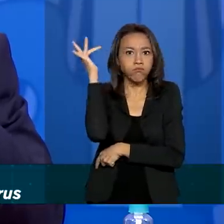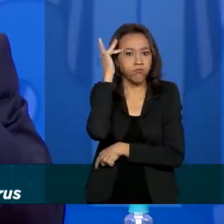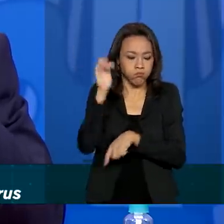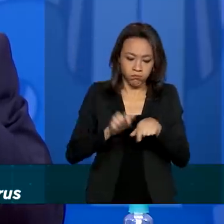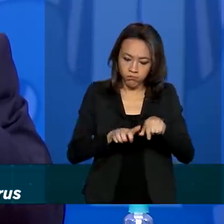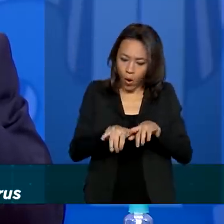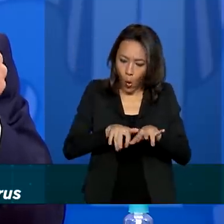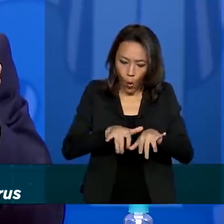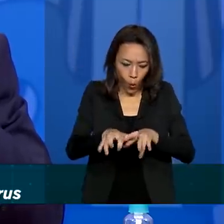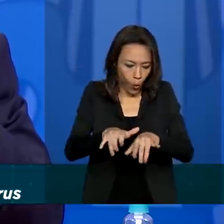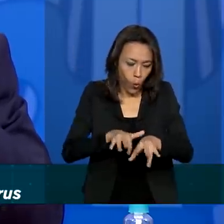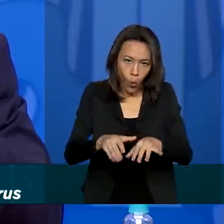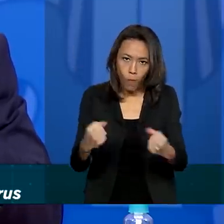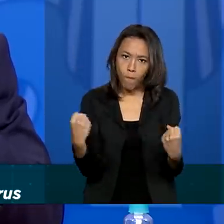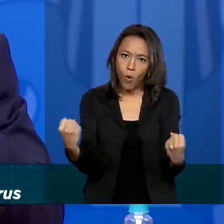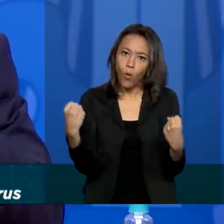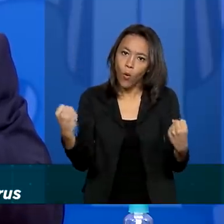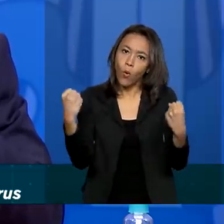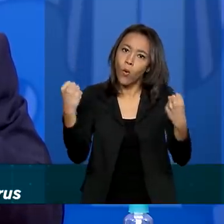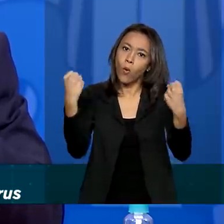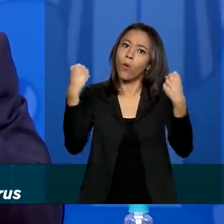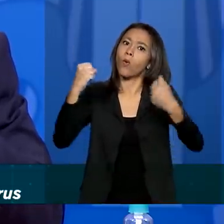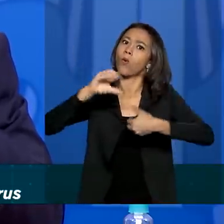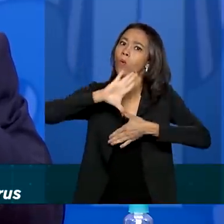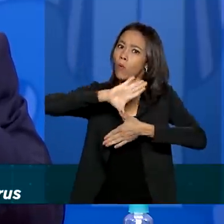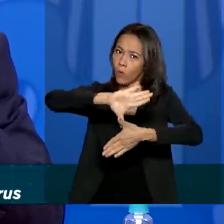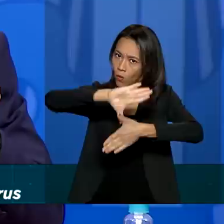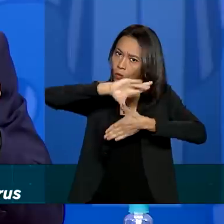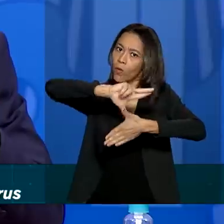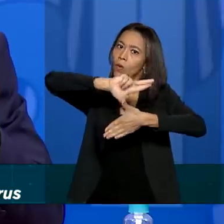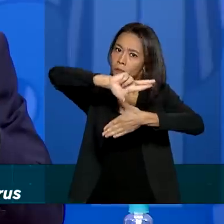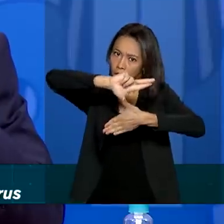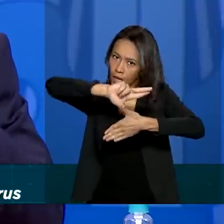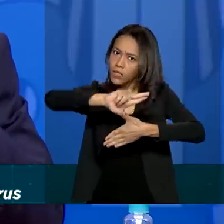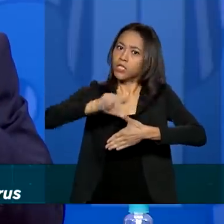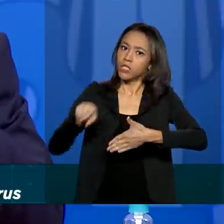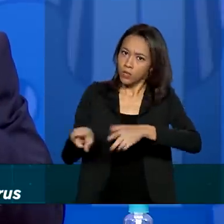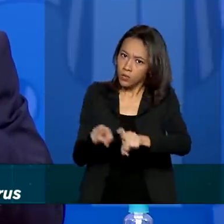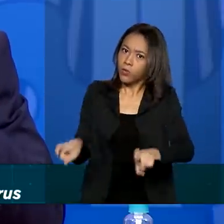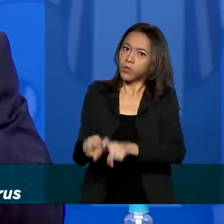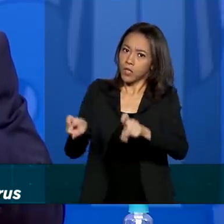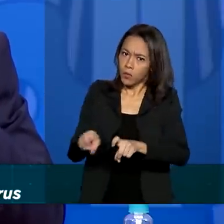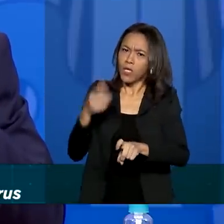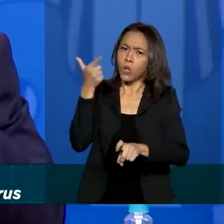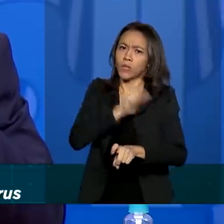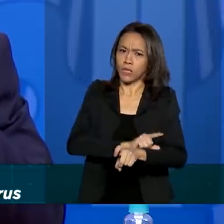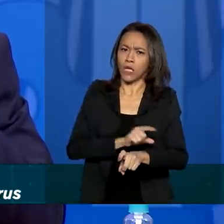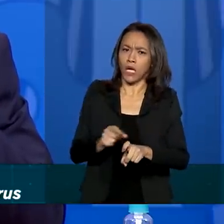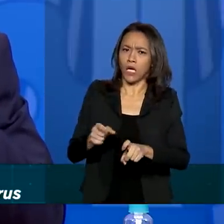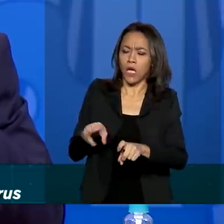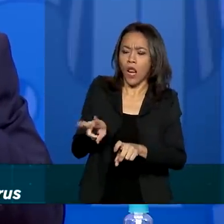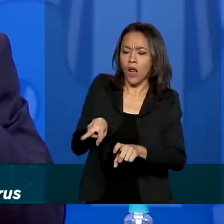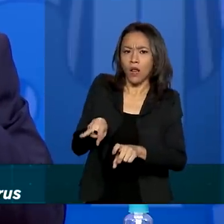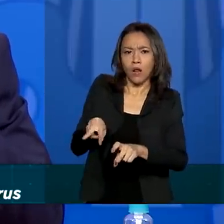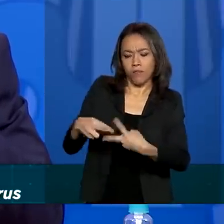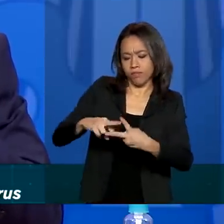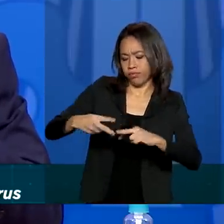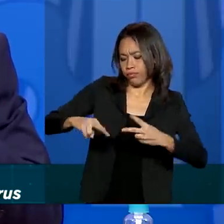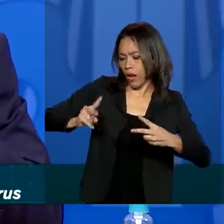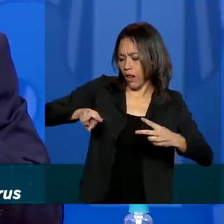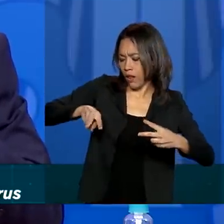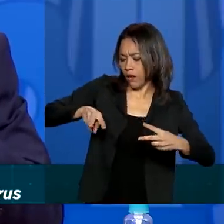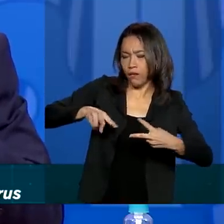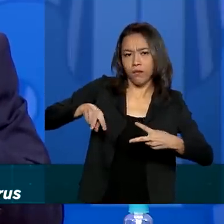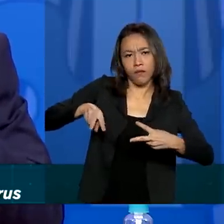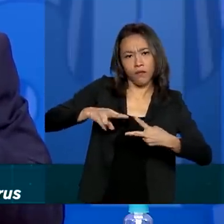supercomputador mais poderoso da América Latina, ele faz esse processamento todo. Com isso, nós vamos ser aptos a fazer